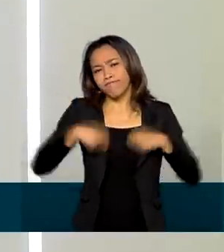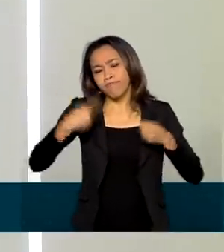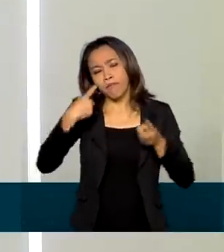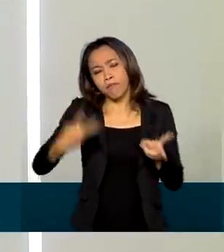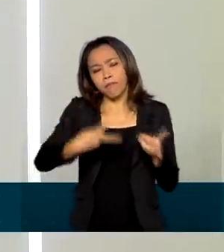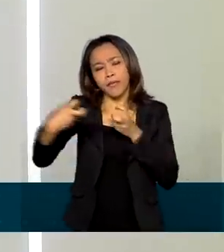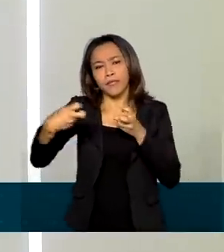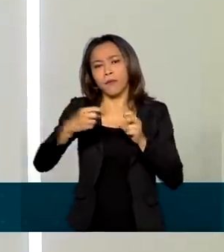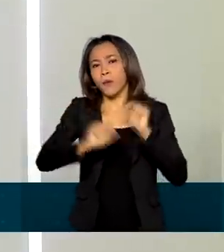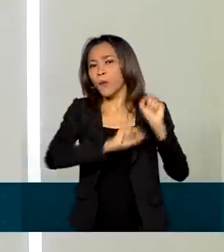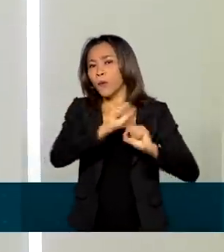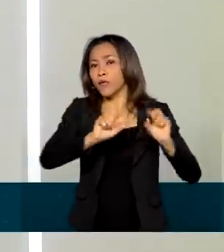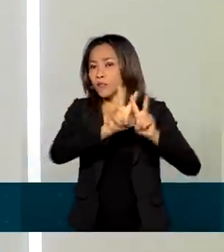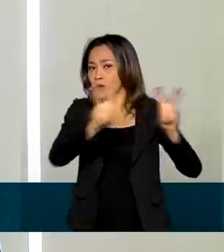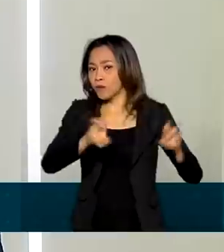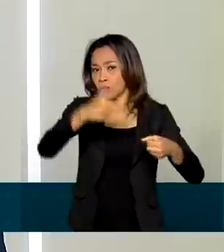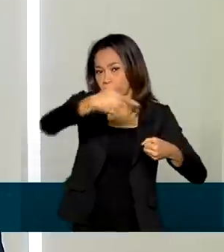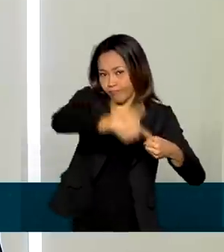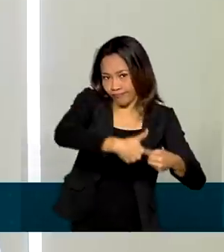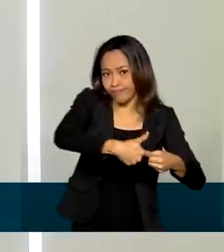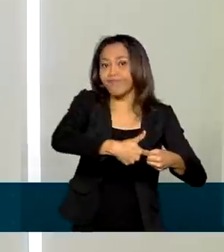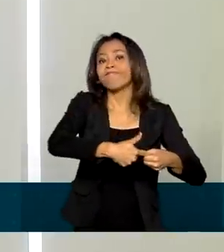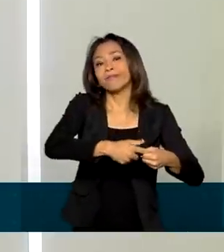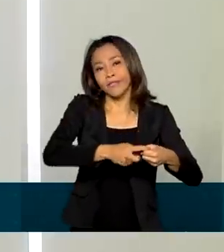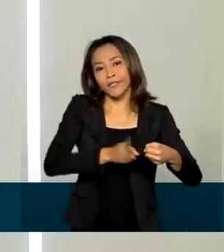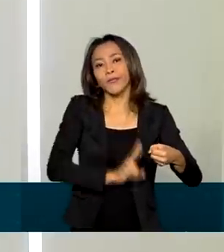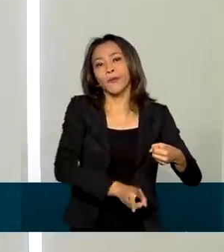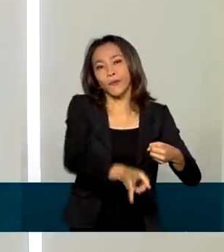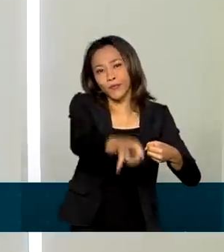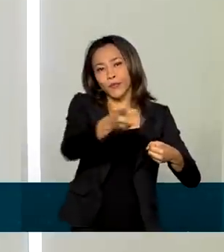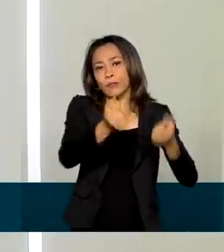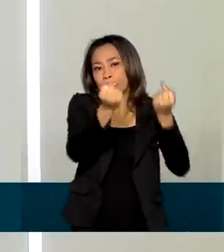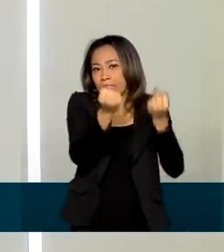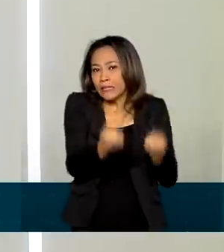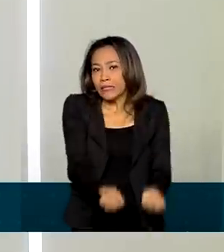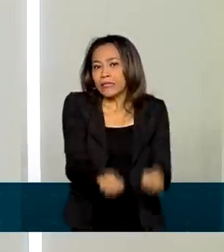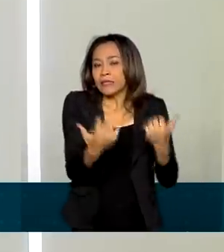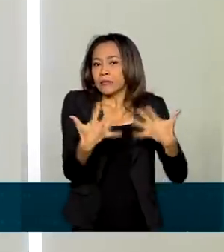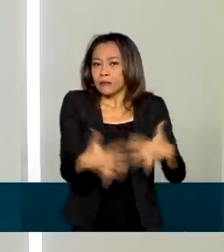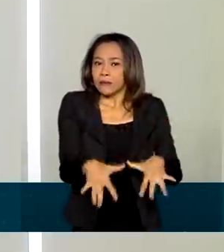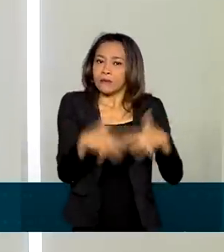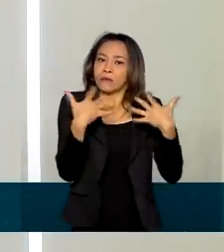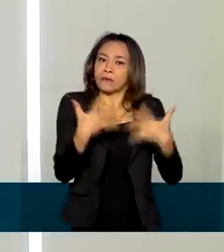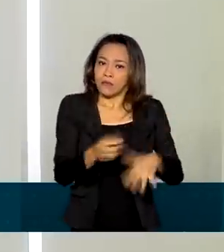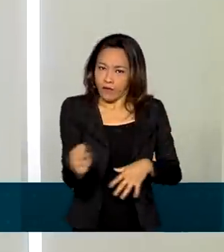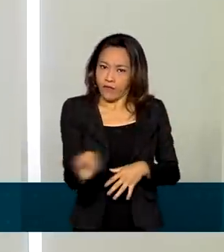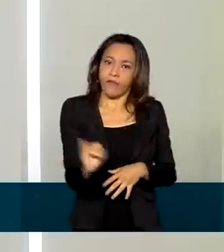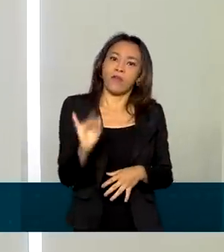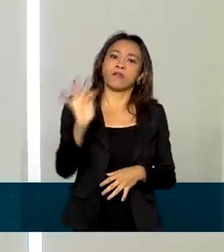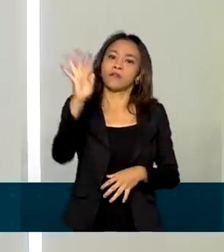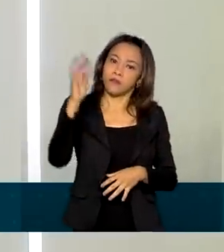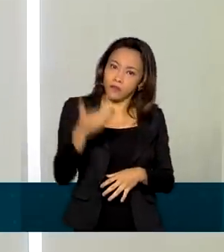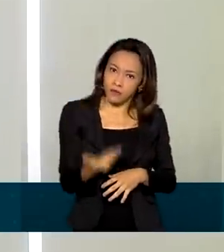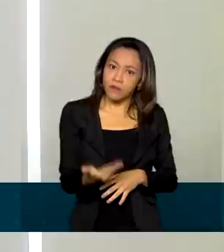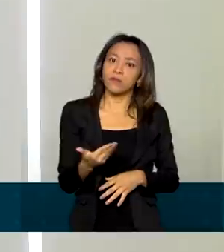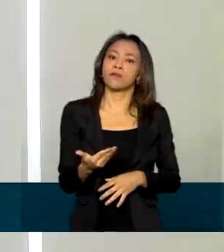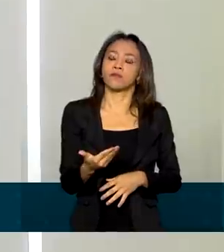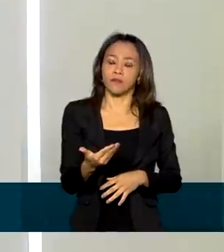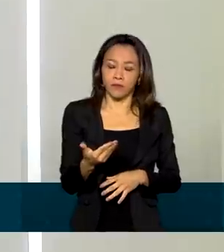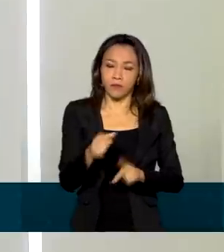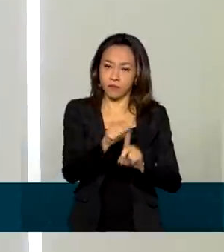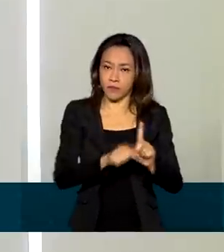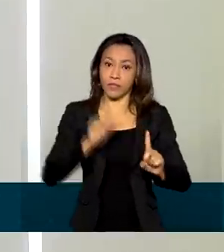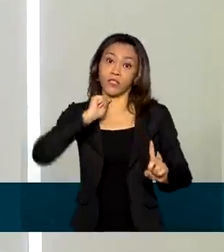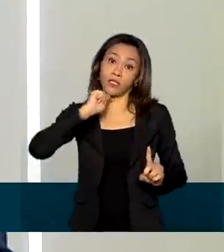atenção, é a questão dos combustíveis, que continuam a ter um peso significativo na inflação, para justificar a inflação de